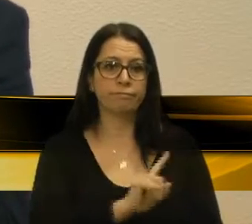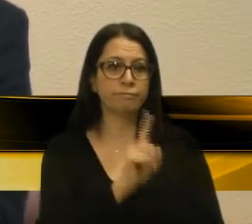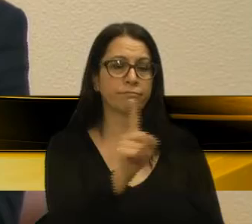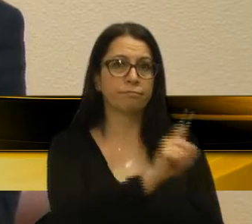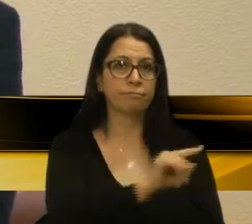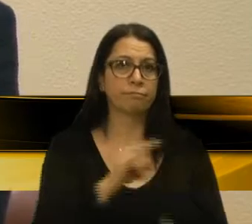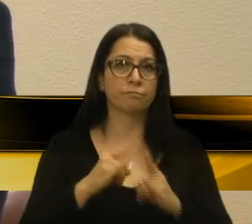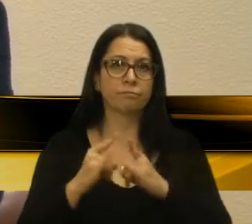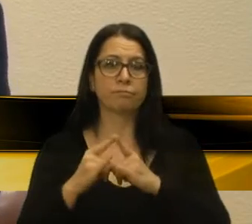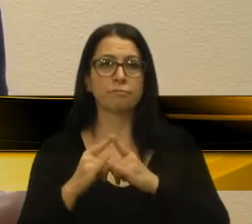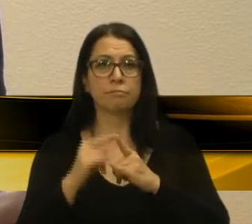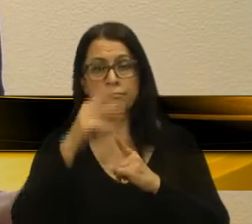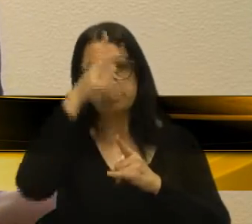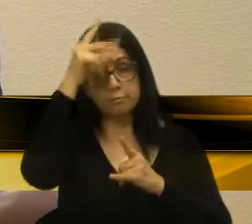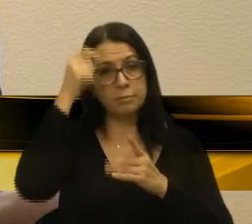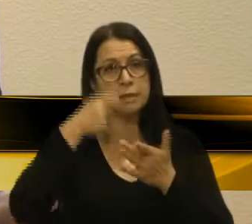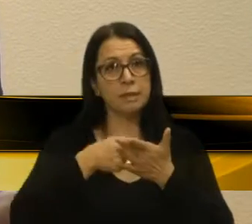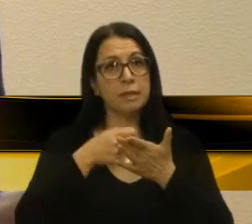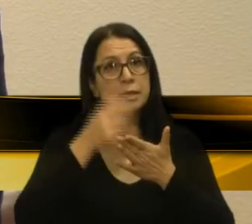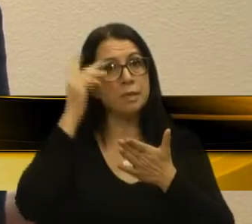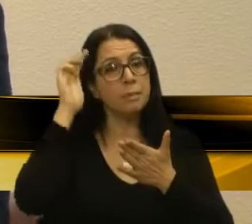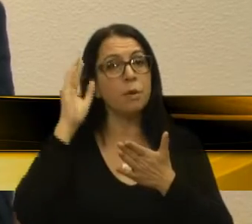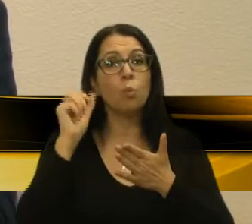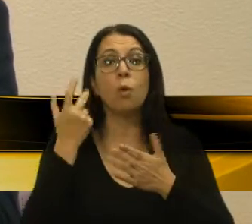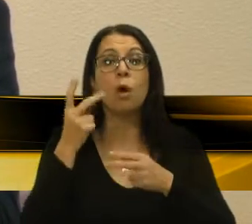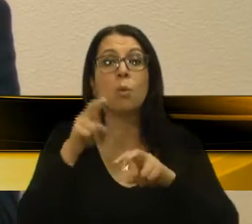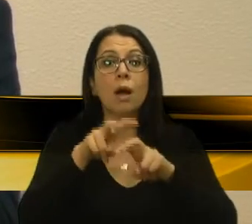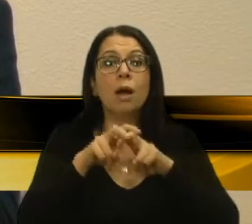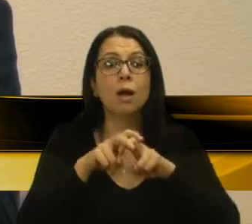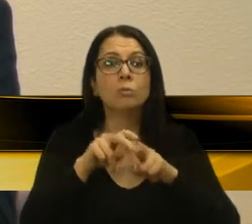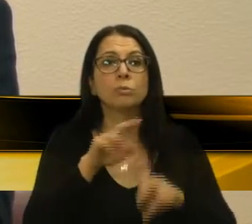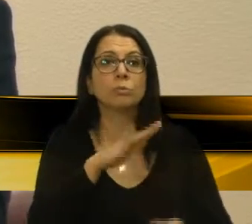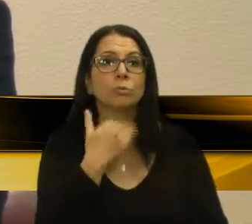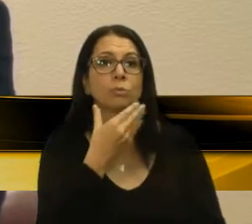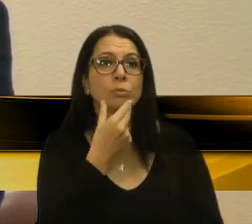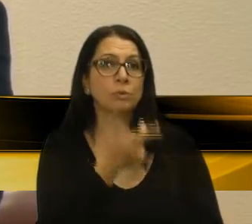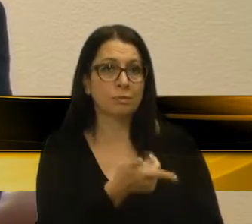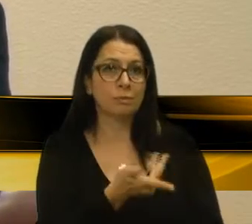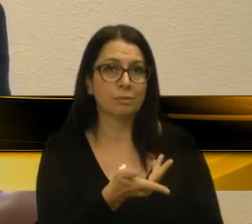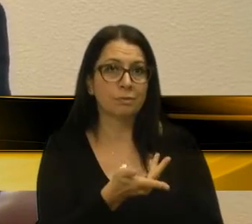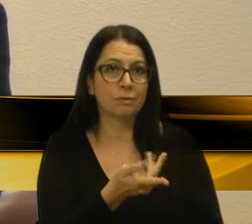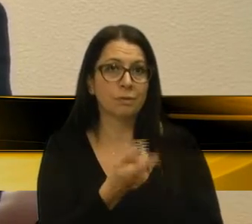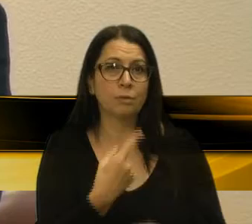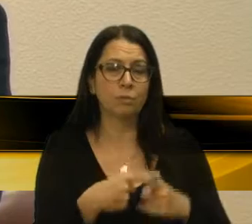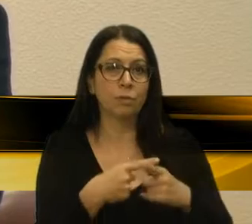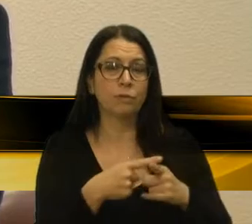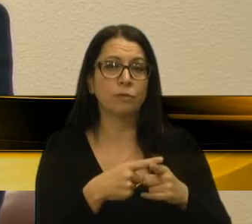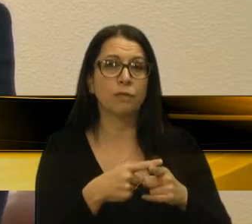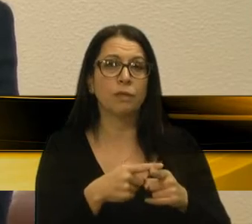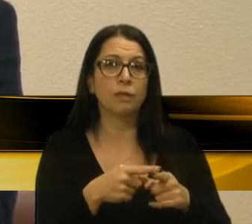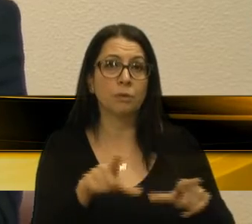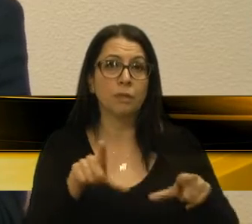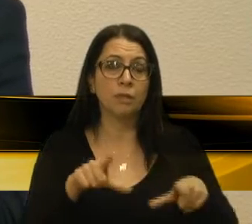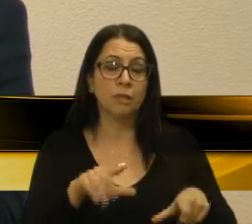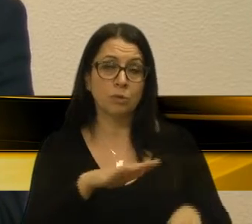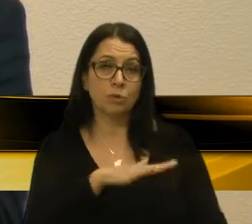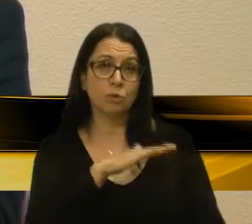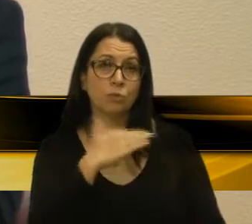públicos tentando saber exatamente qual o motivo da morte desse menino, porque foi diagnosticado, atestado de óbito,